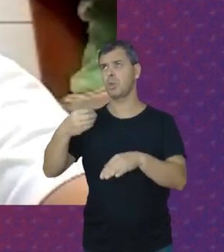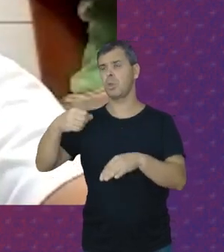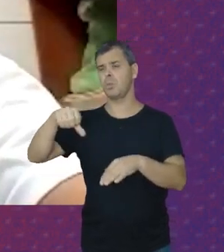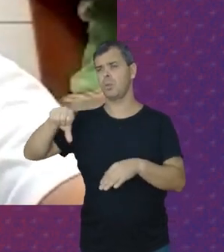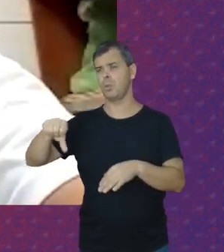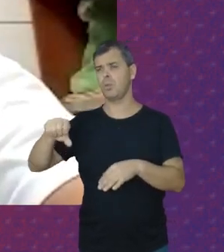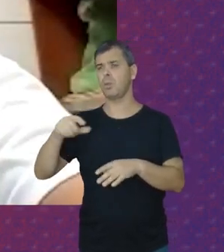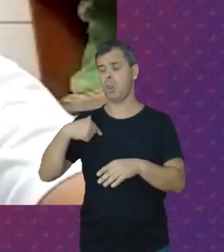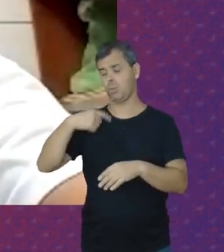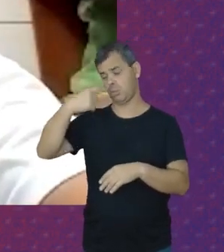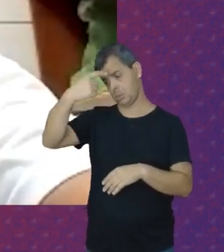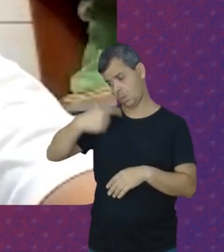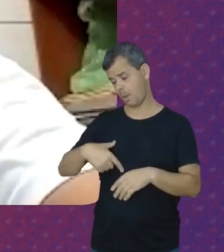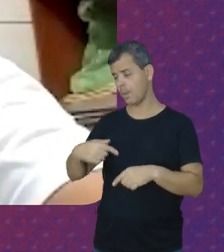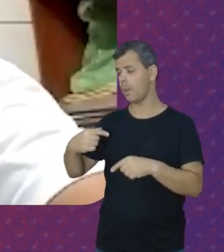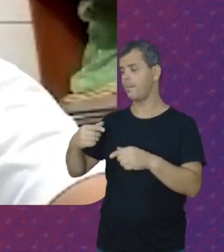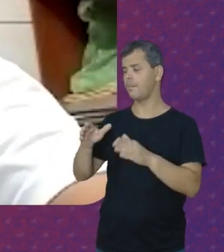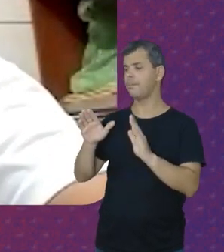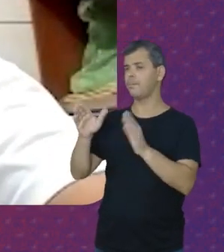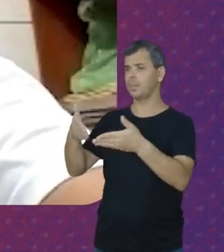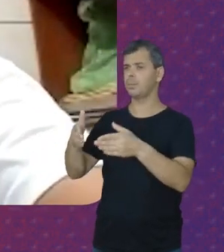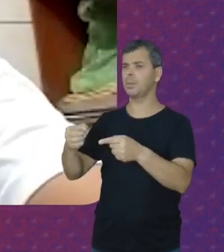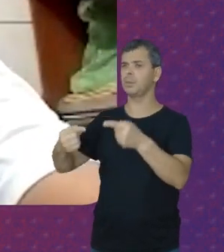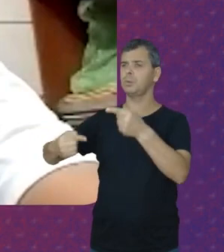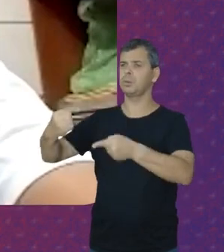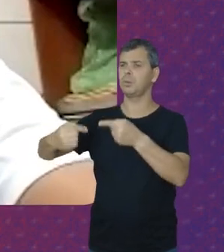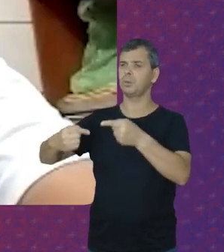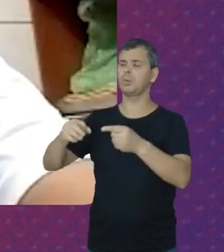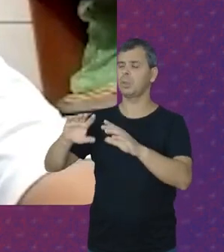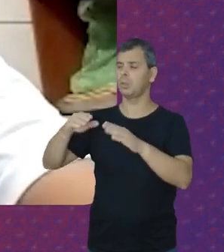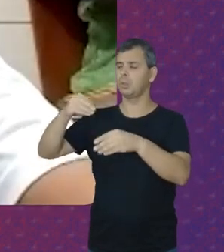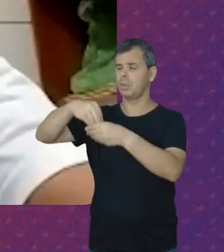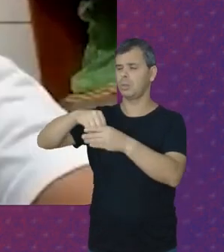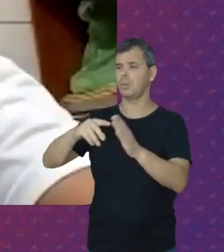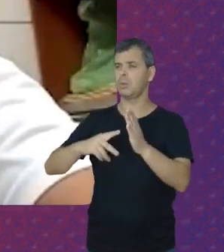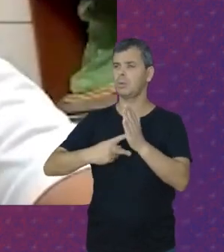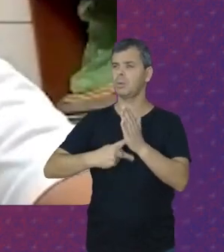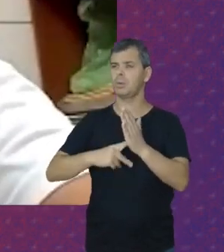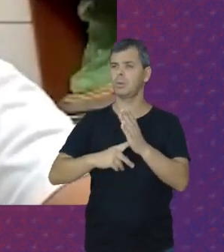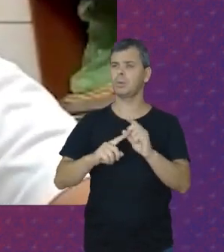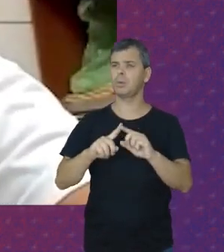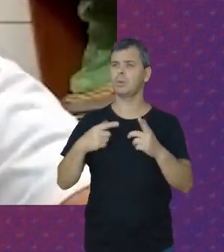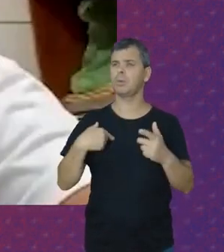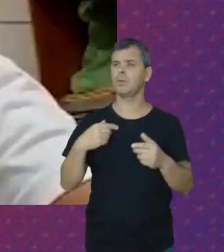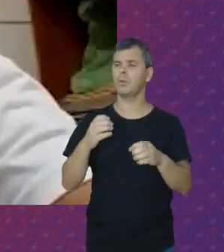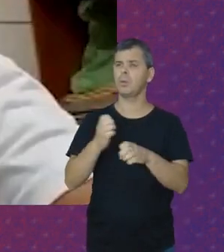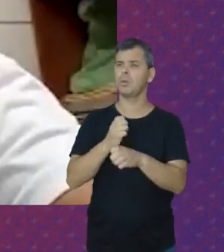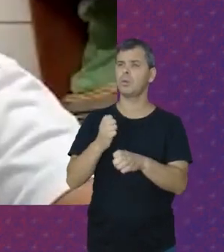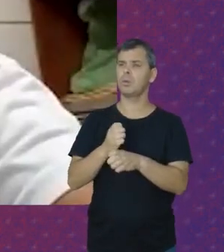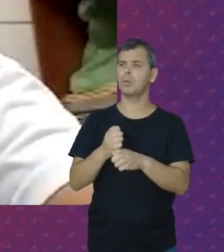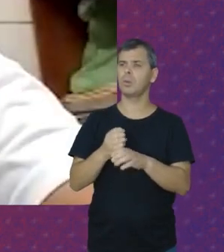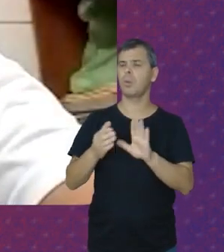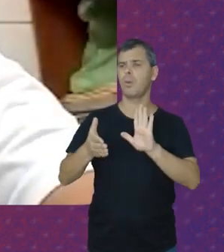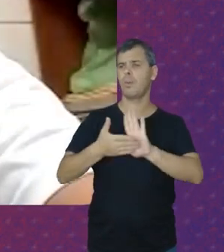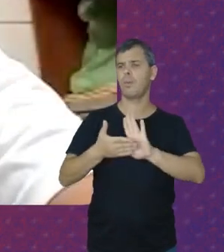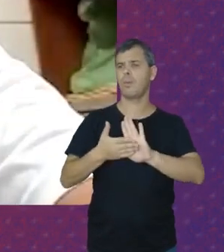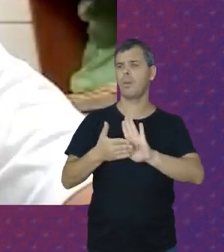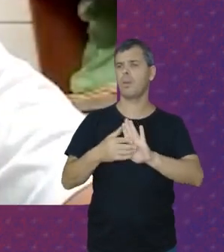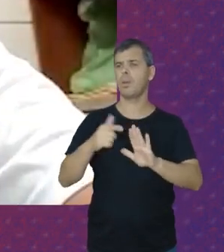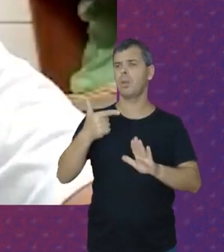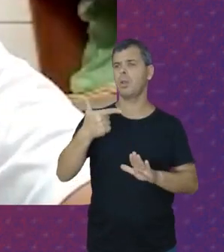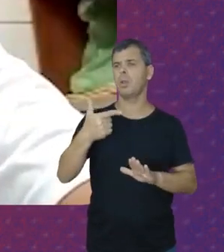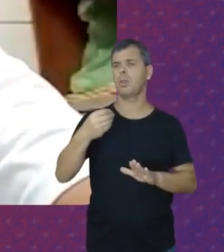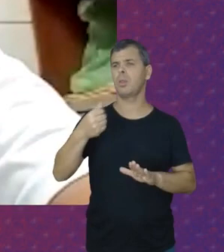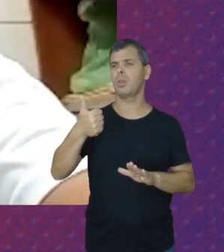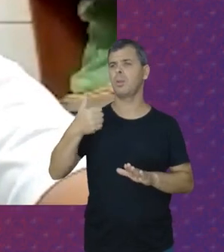participei Dessa discussão Que eu já estava No sindicato E aí Foi construída Uma pauta Em 2010 Essa